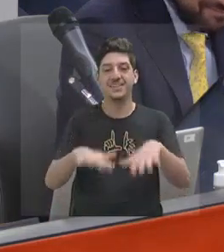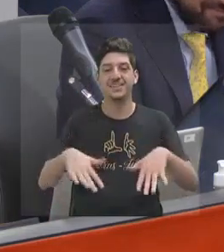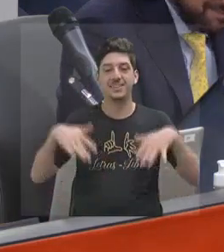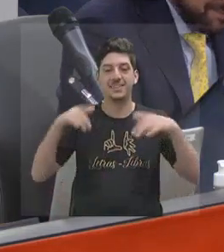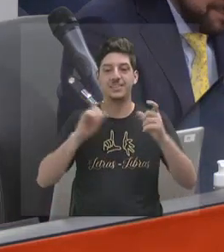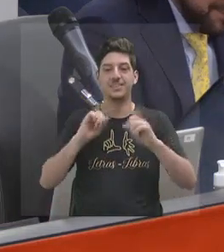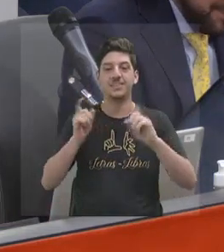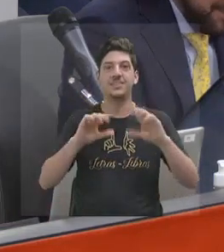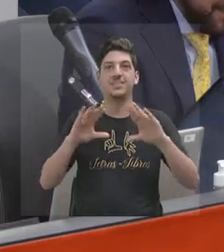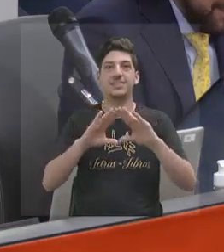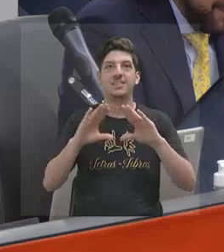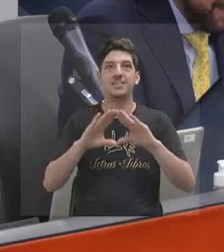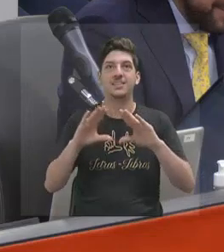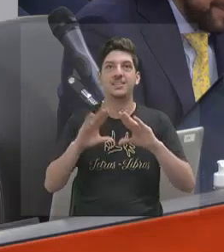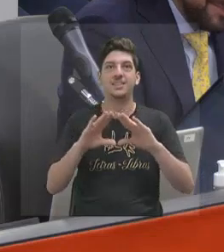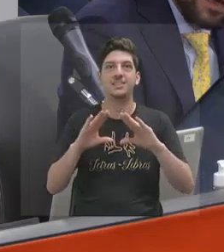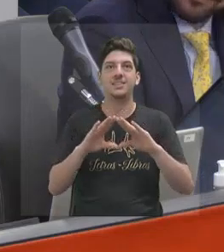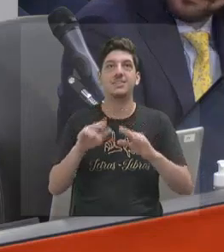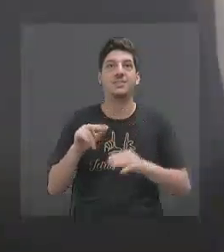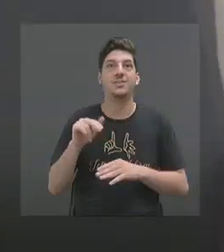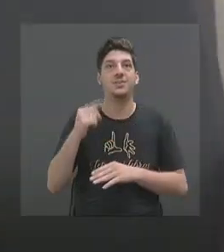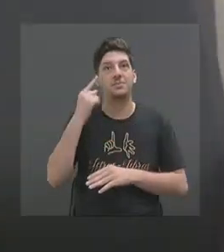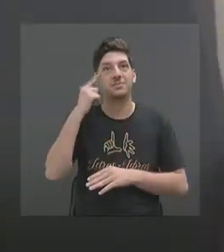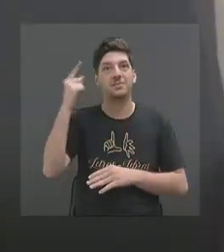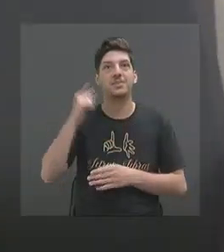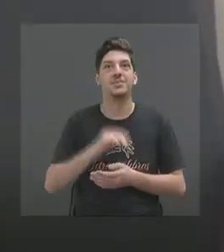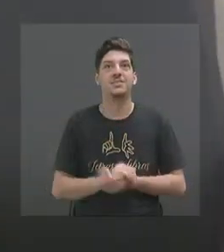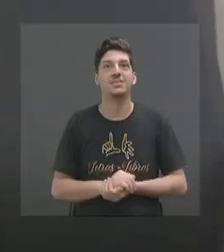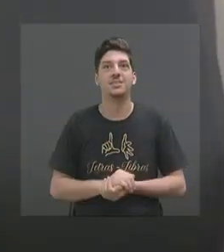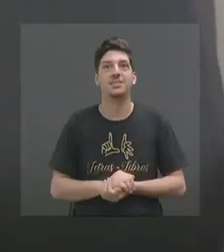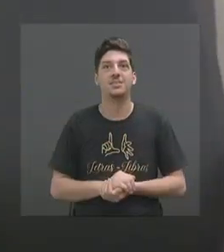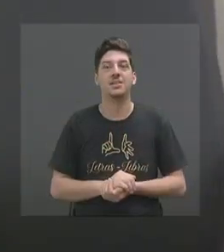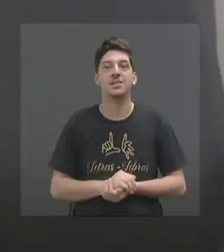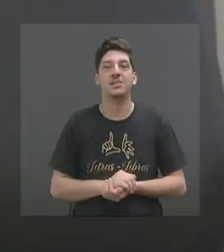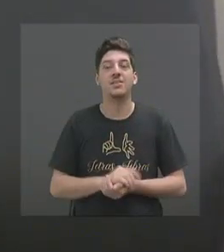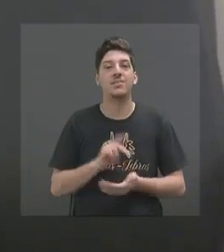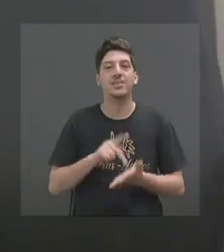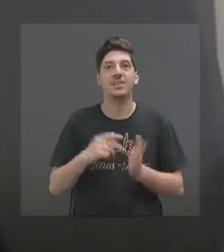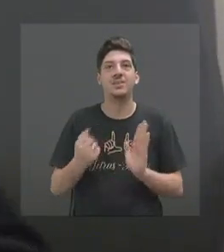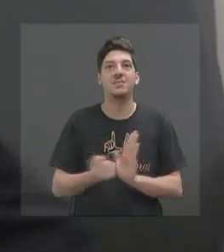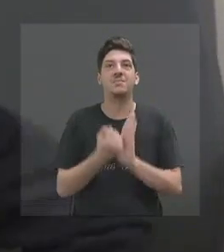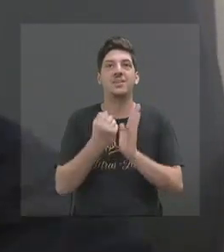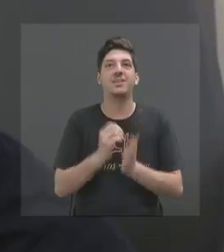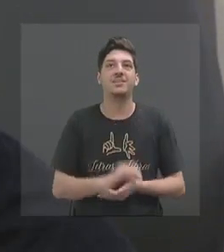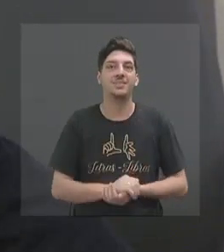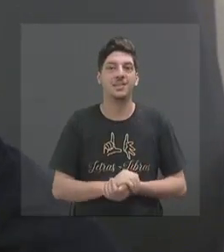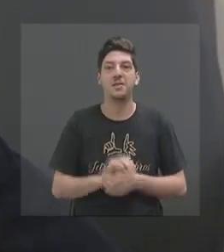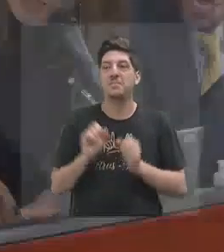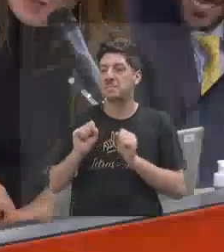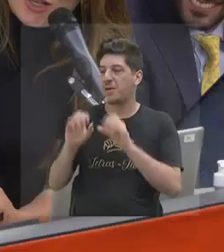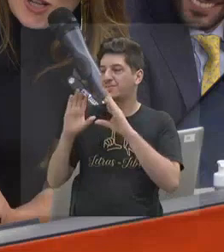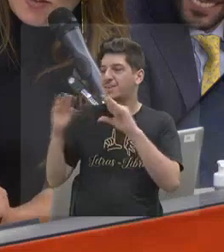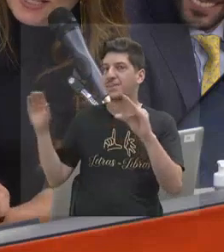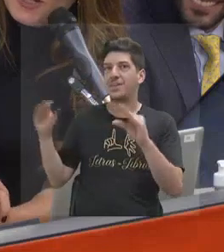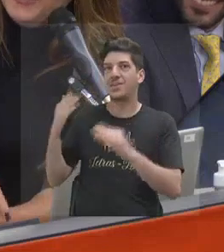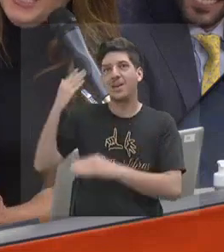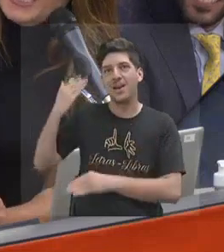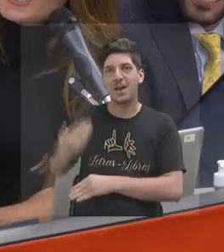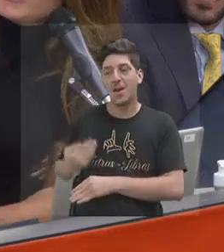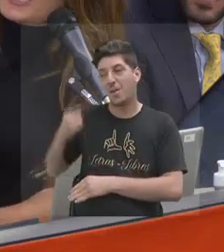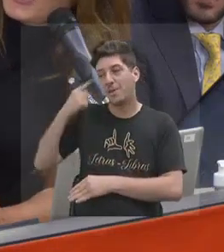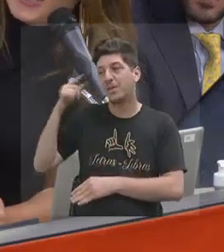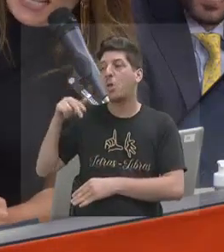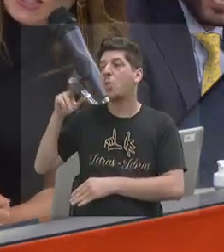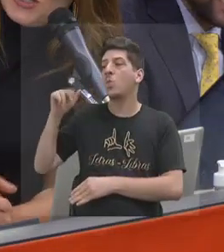Assembleia Legislativa. É uma coisa realmente para ser memorável. Então, você pode ficar tranquilo que você está do lado de uma pessoa que também achava que não